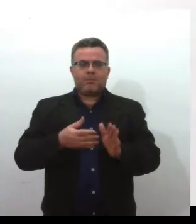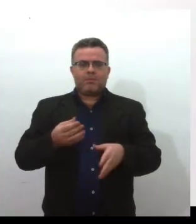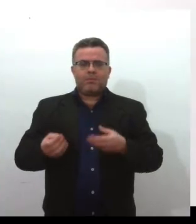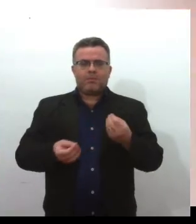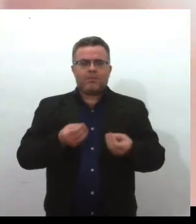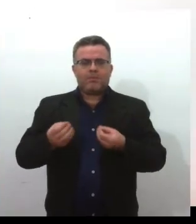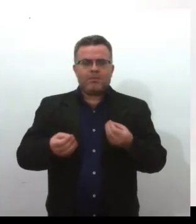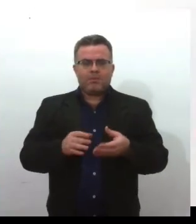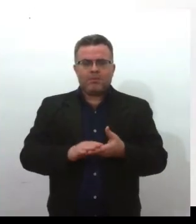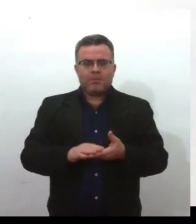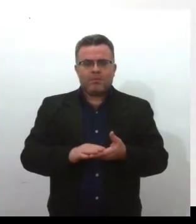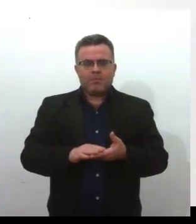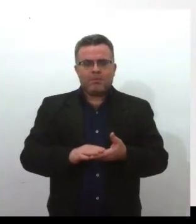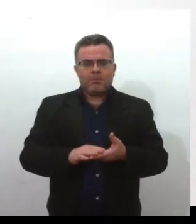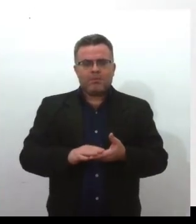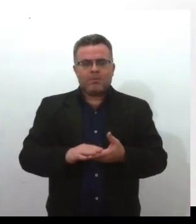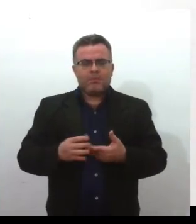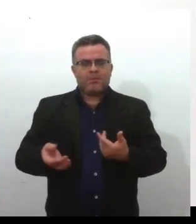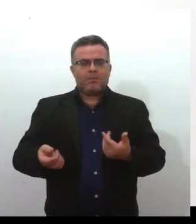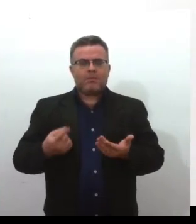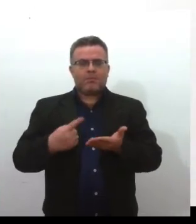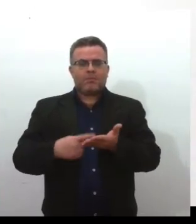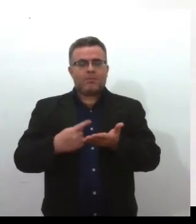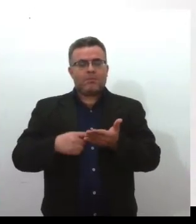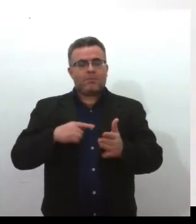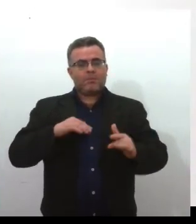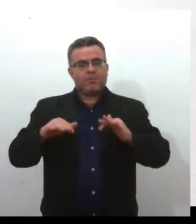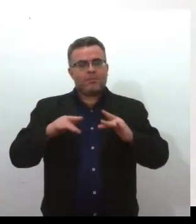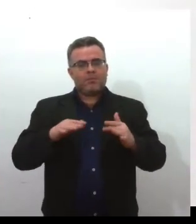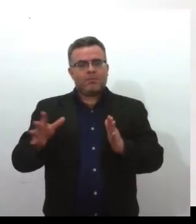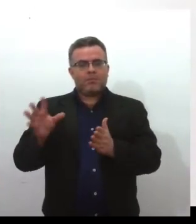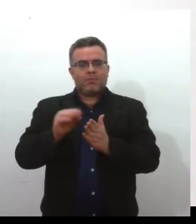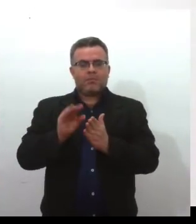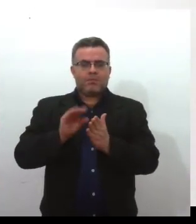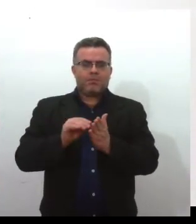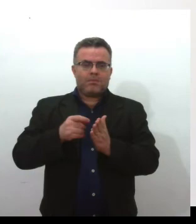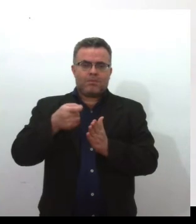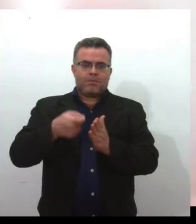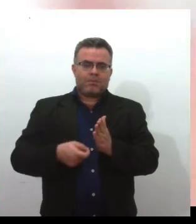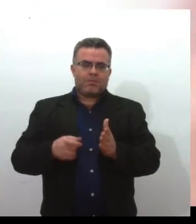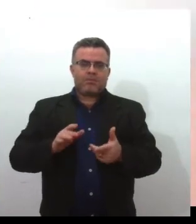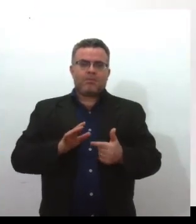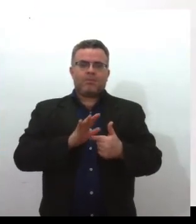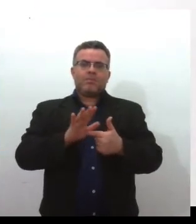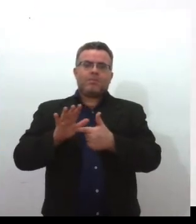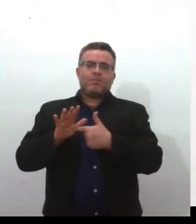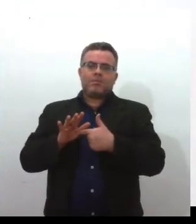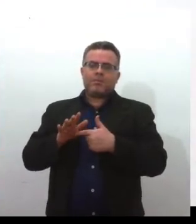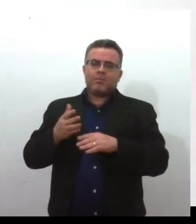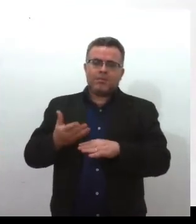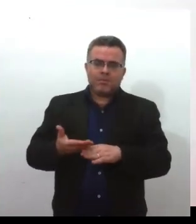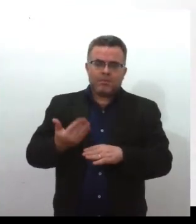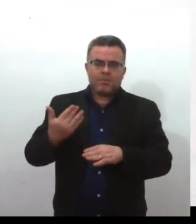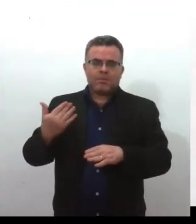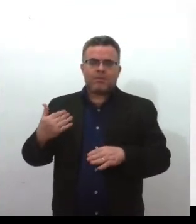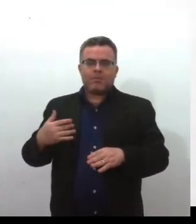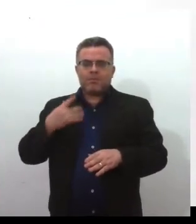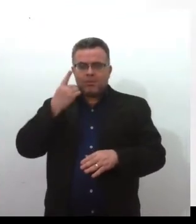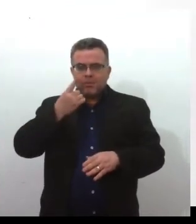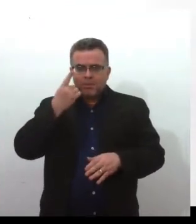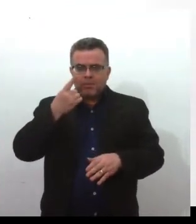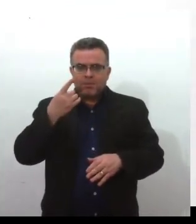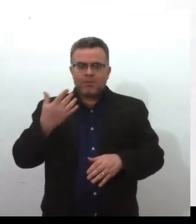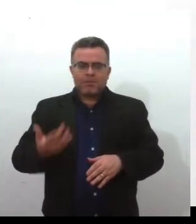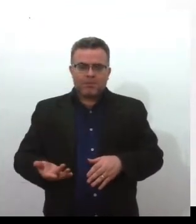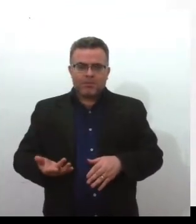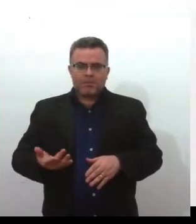uma série de movimentos que eu quis fazer no livro para falar sobre antes dela ser deputada. É sobre